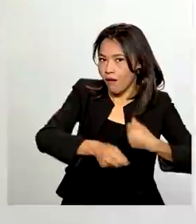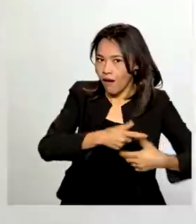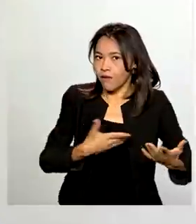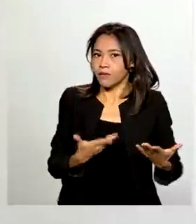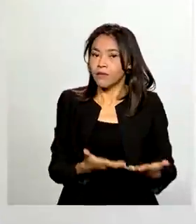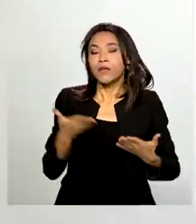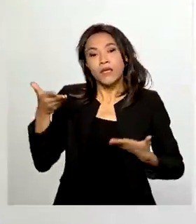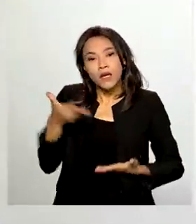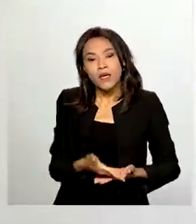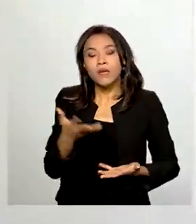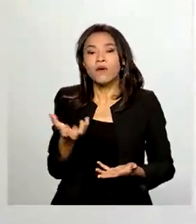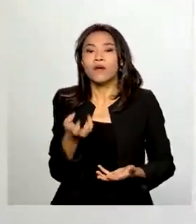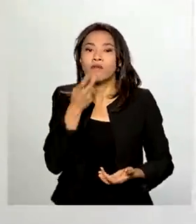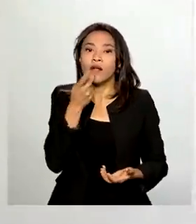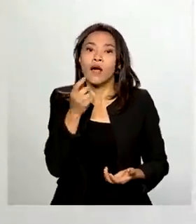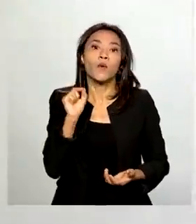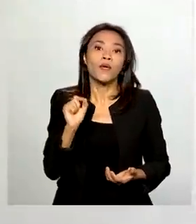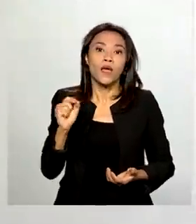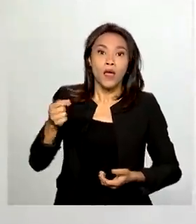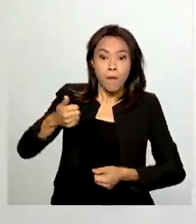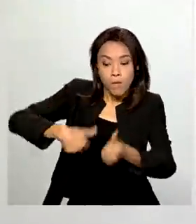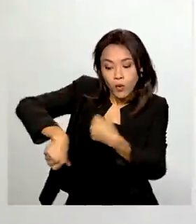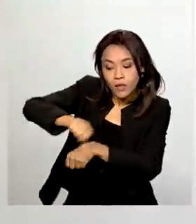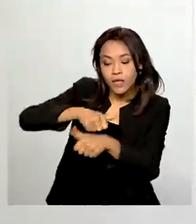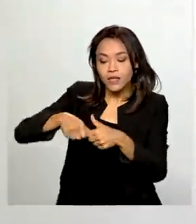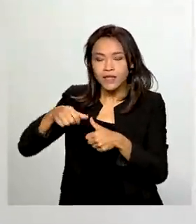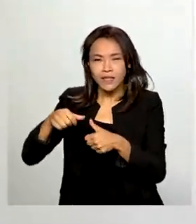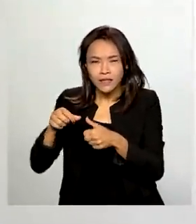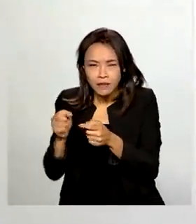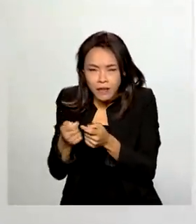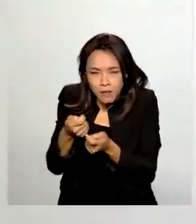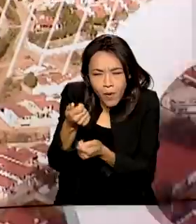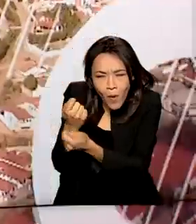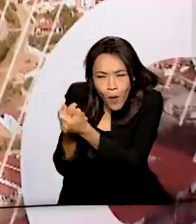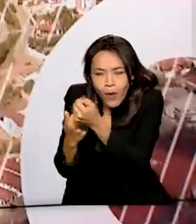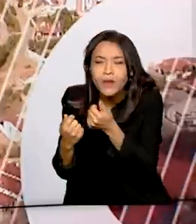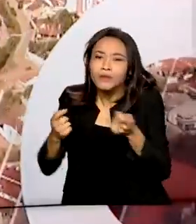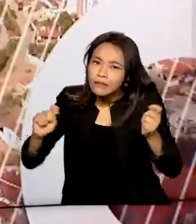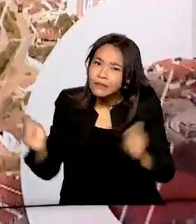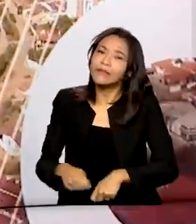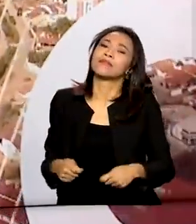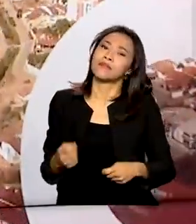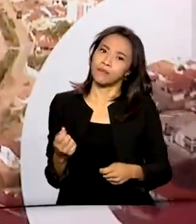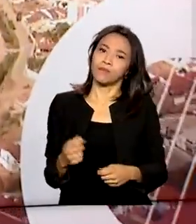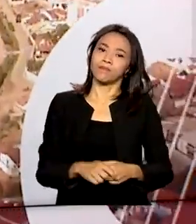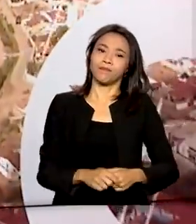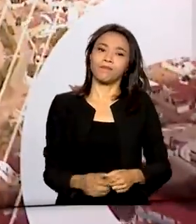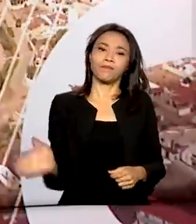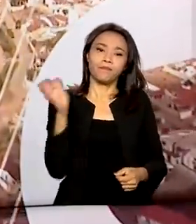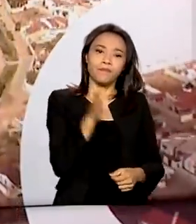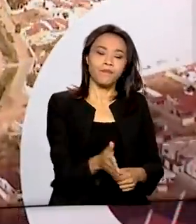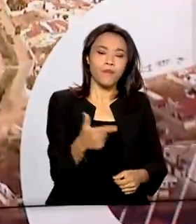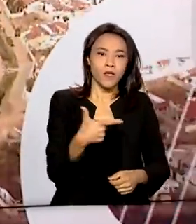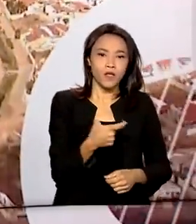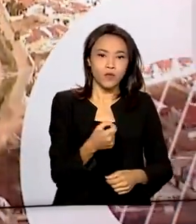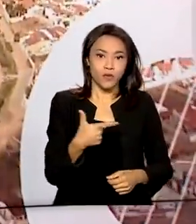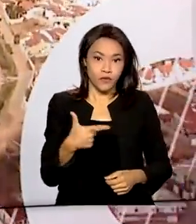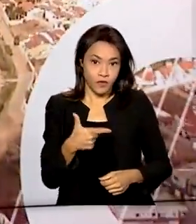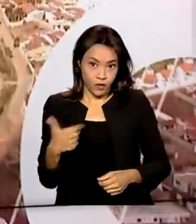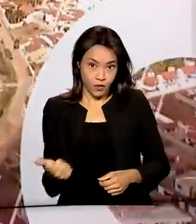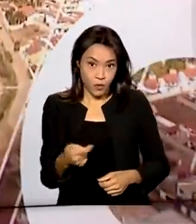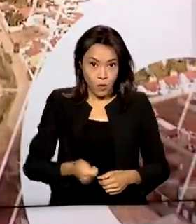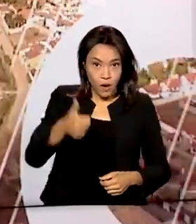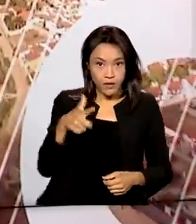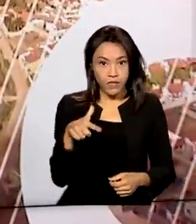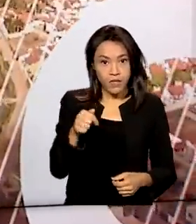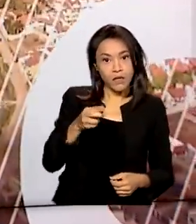E aqui eu quero destacar, reformas microeconômicas importam. Em 2021, quase 7 milhões